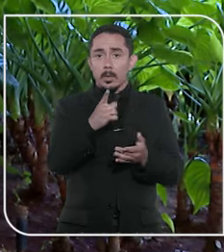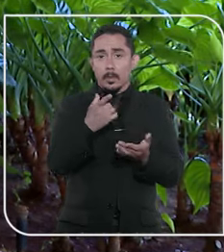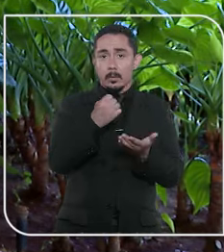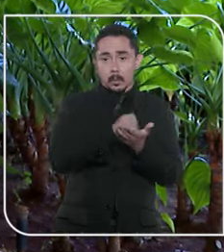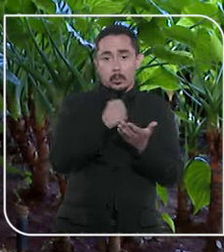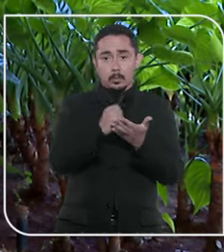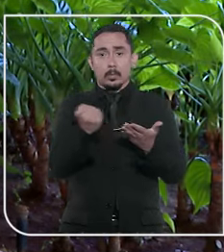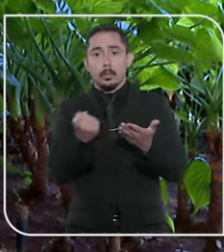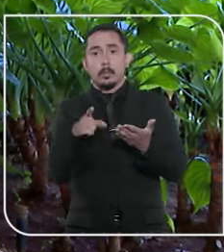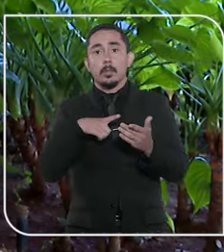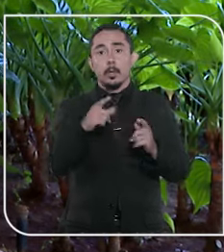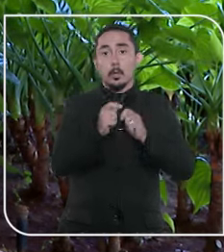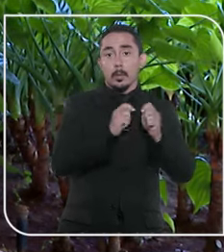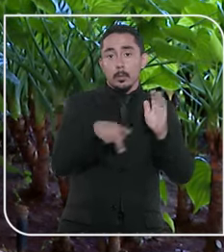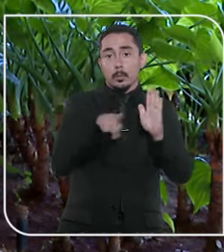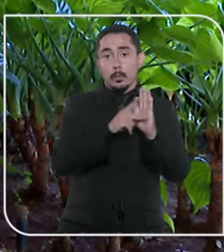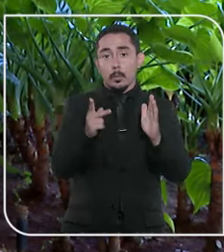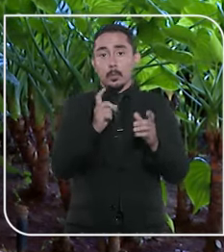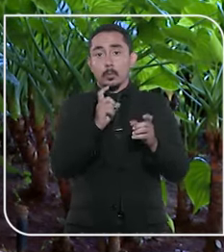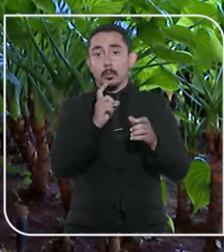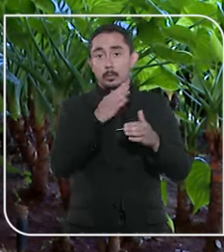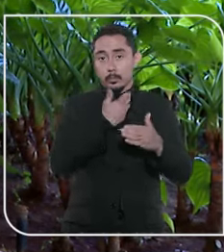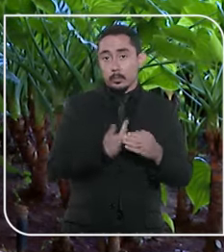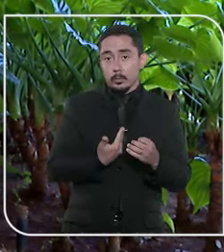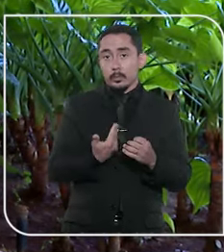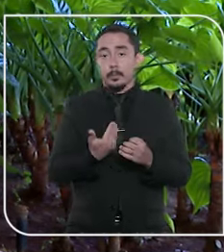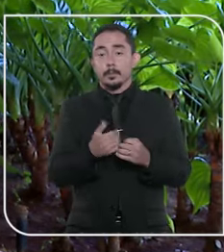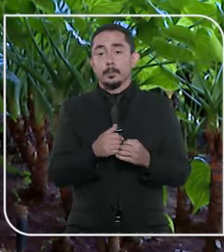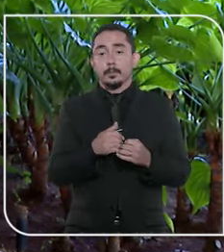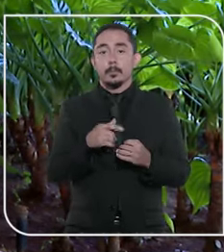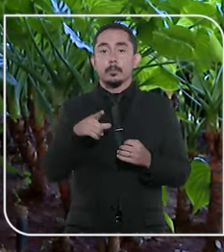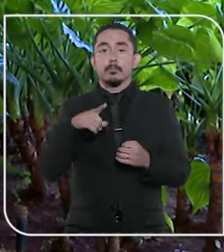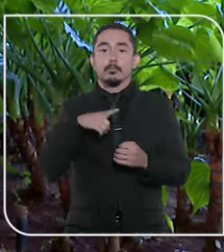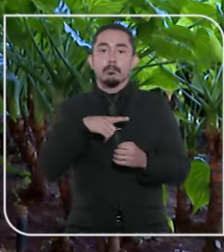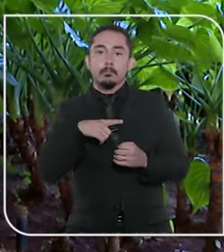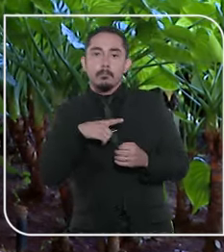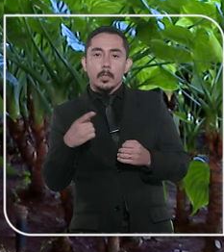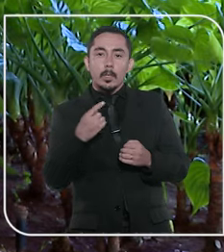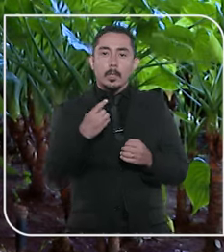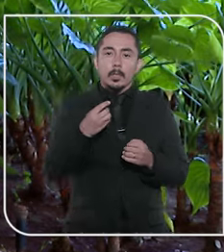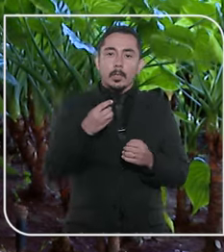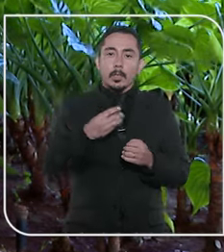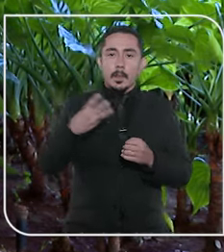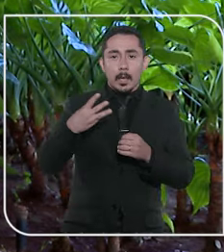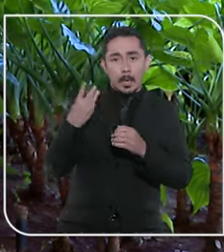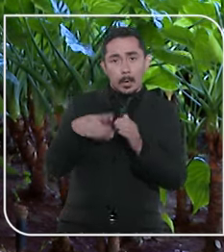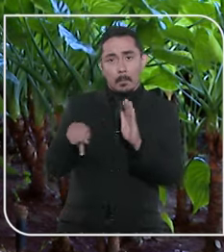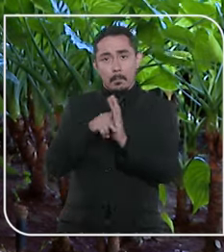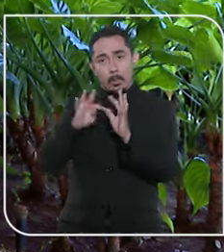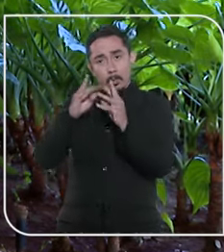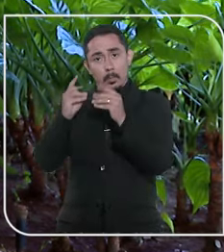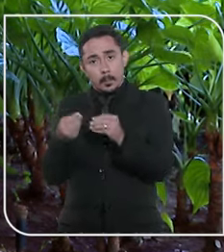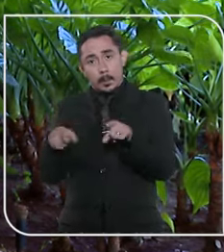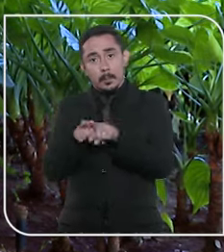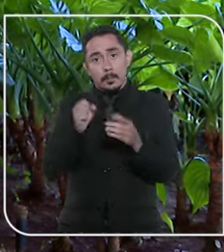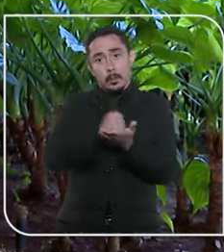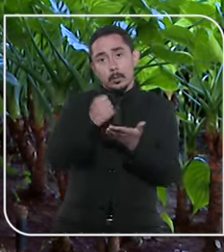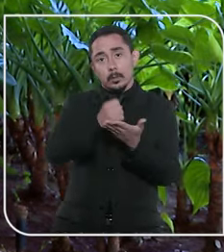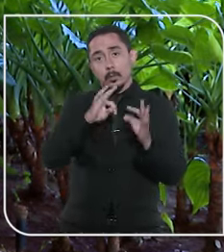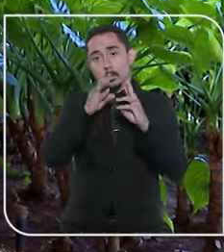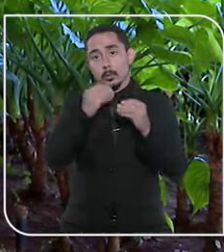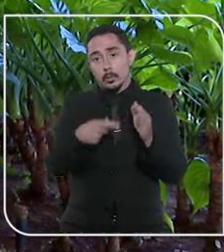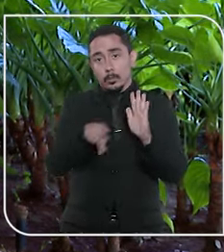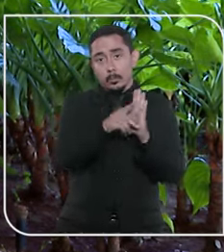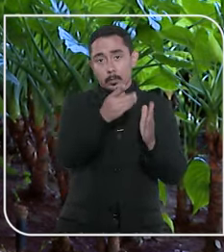da dispensa indevida de licitação, a Controladoria Geral da União apontou indícios de terceirização integral e